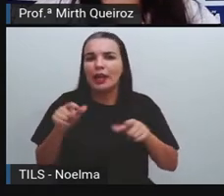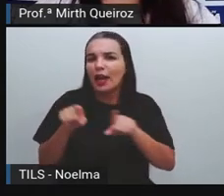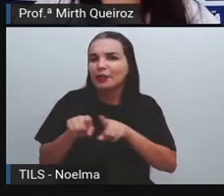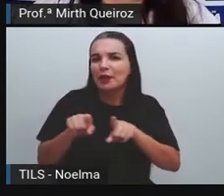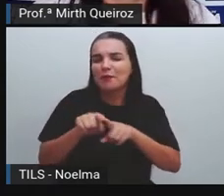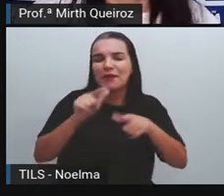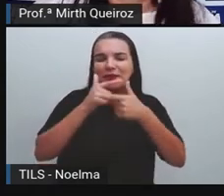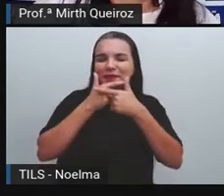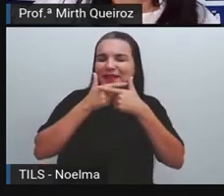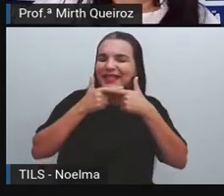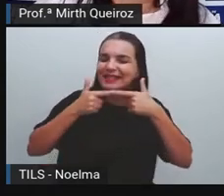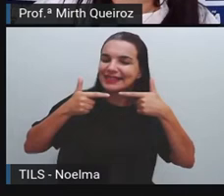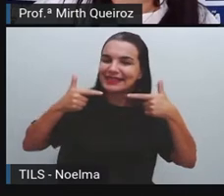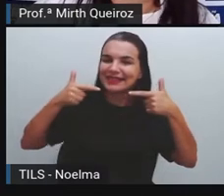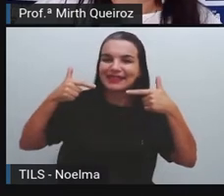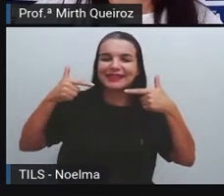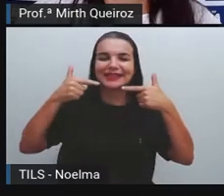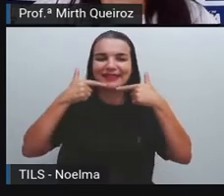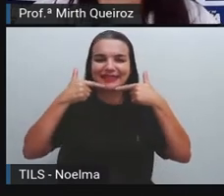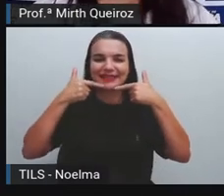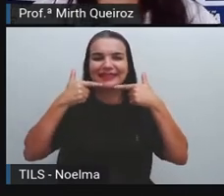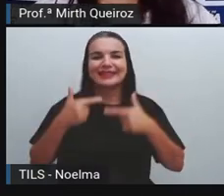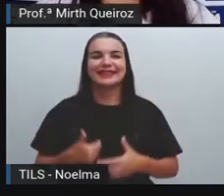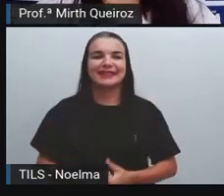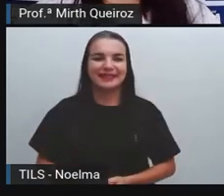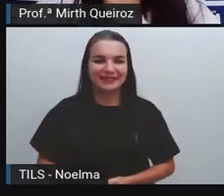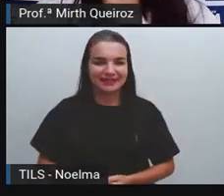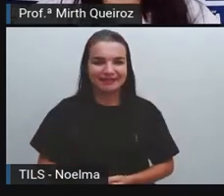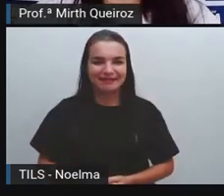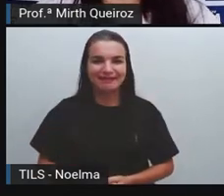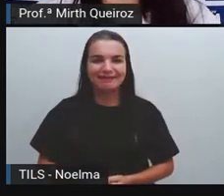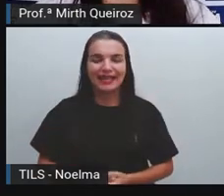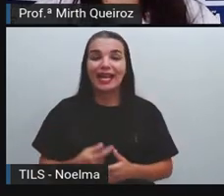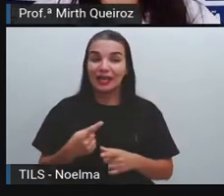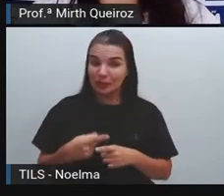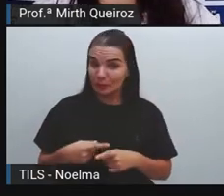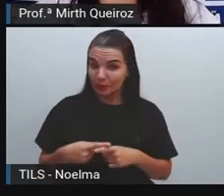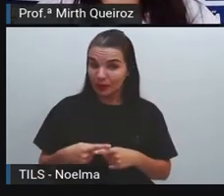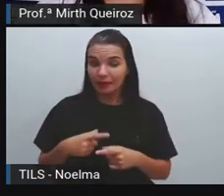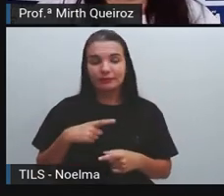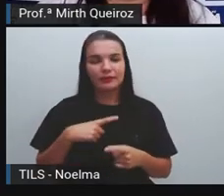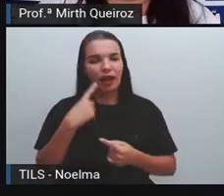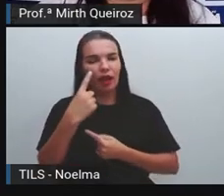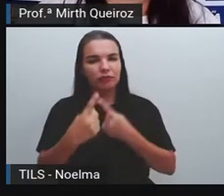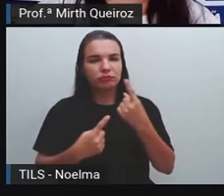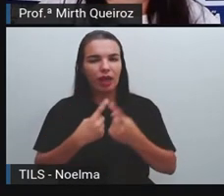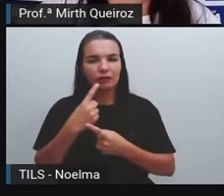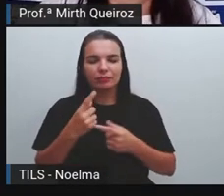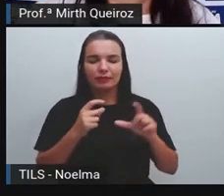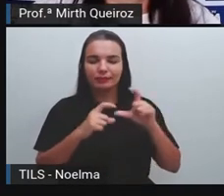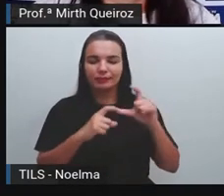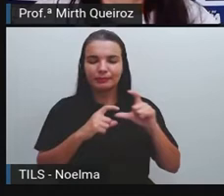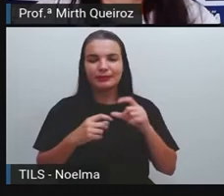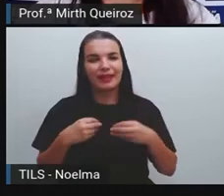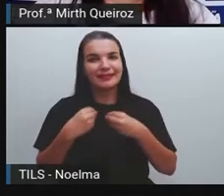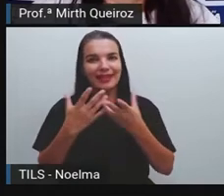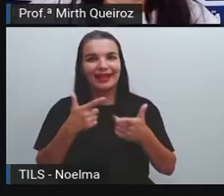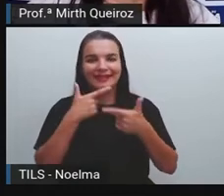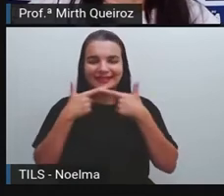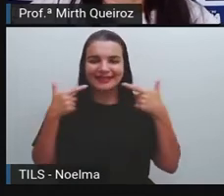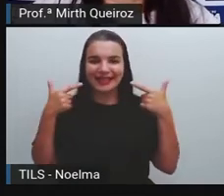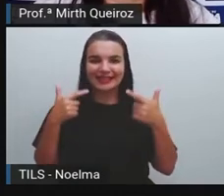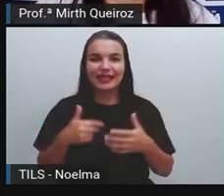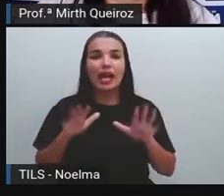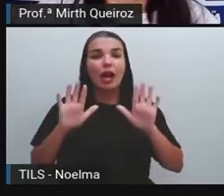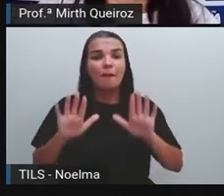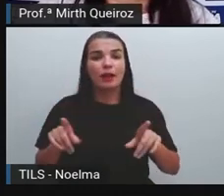divertir ou, de certa forma, sorrir, porque alguns quadrinhos causam aí também humor. Mas